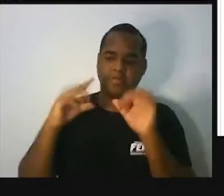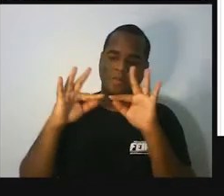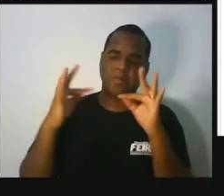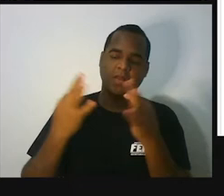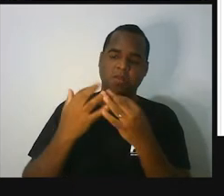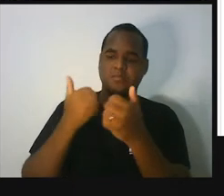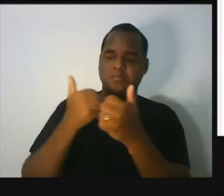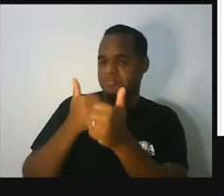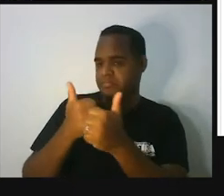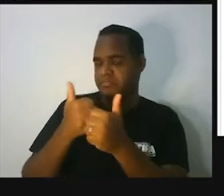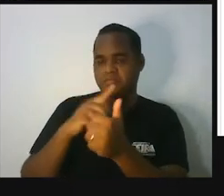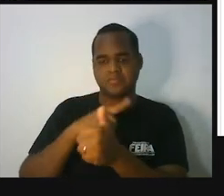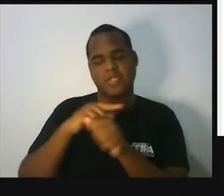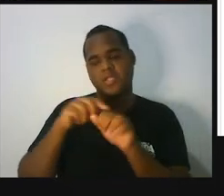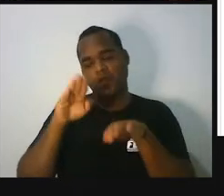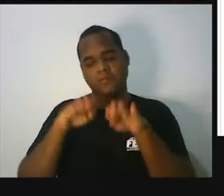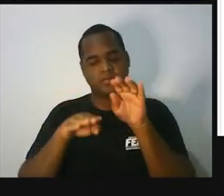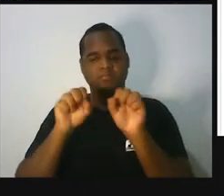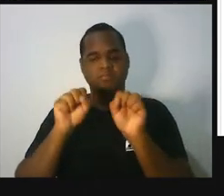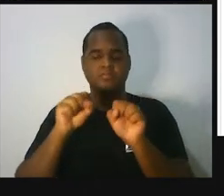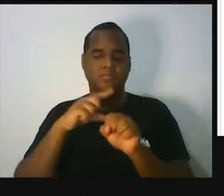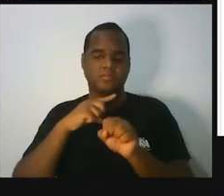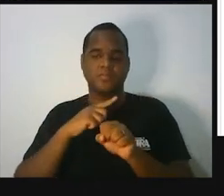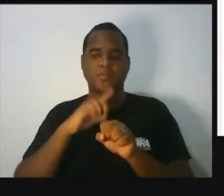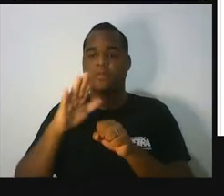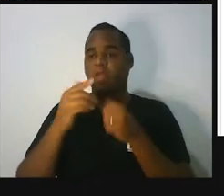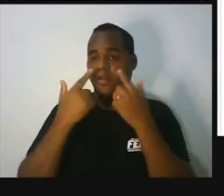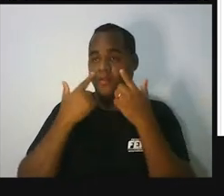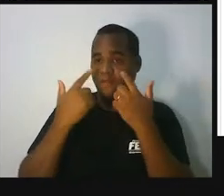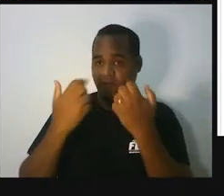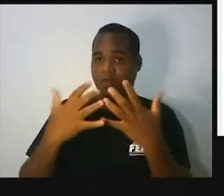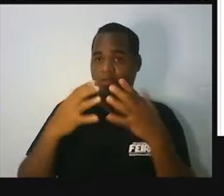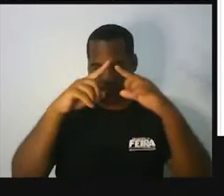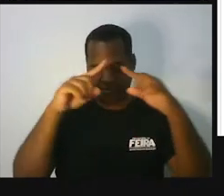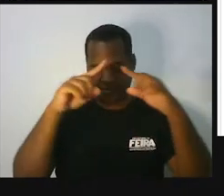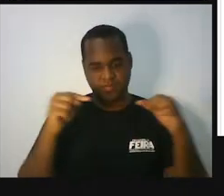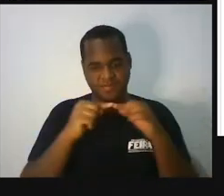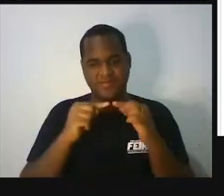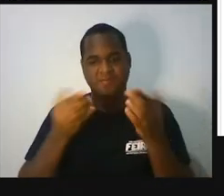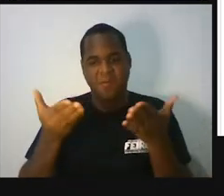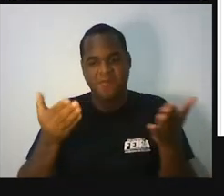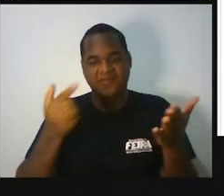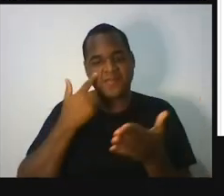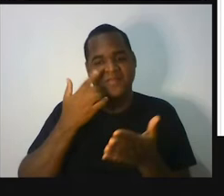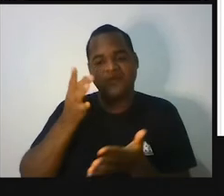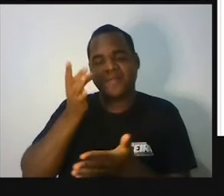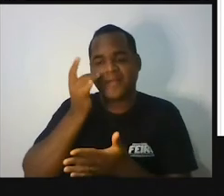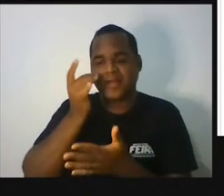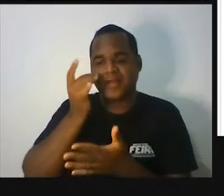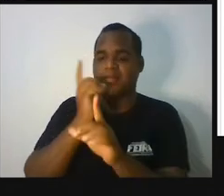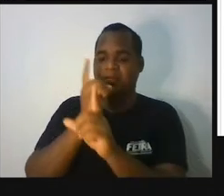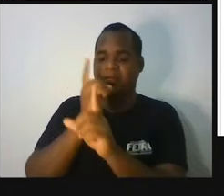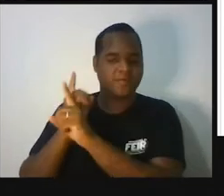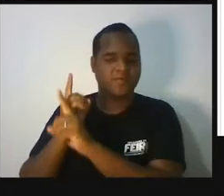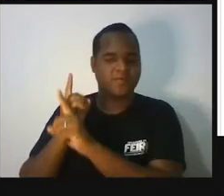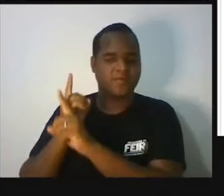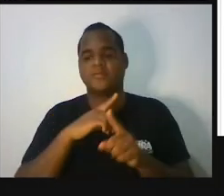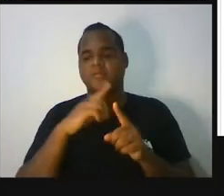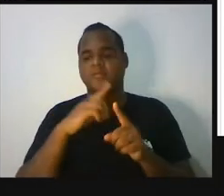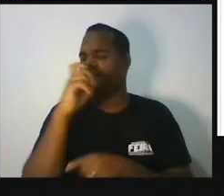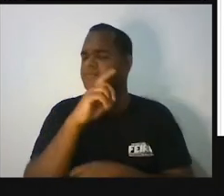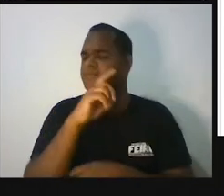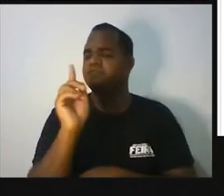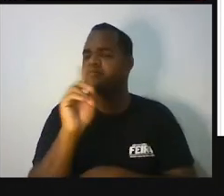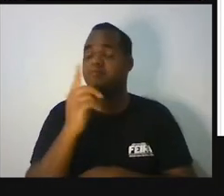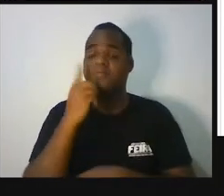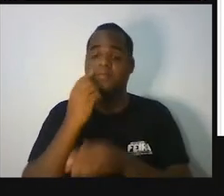vizinho, talvez, tá? Mas, enxergar triângulos no mundo real não é uma coisa difícil, pois eles